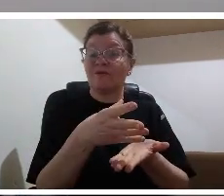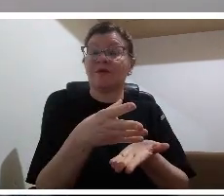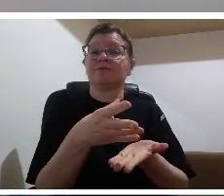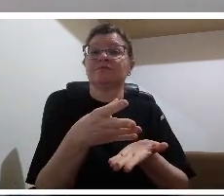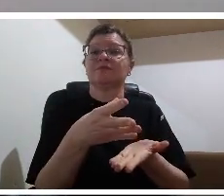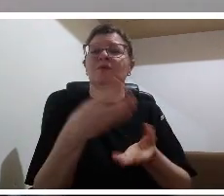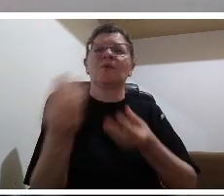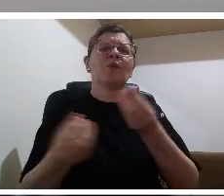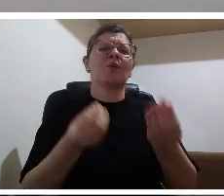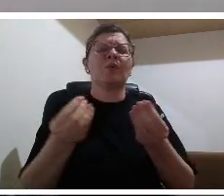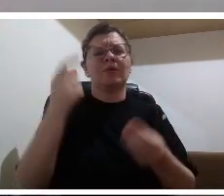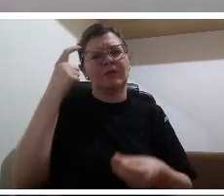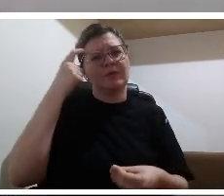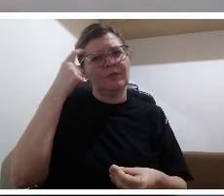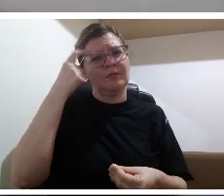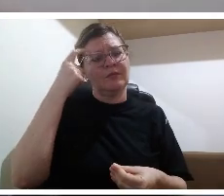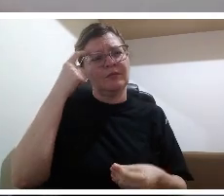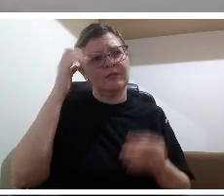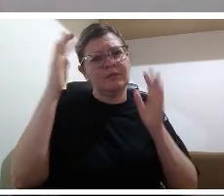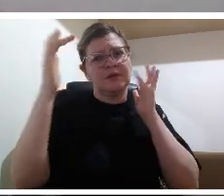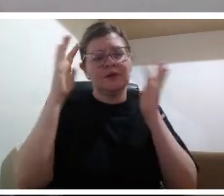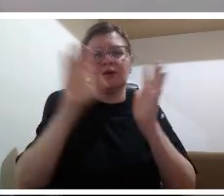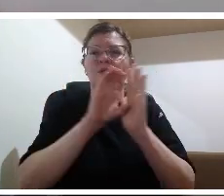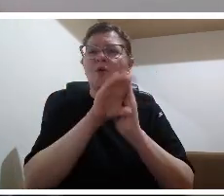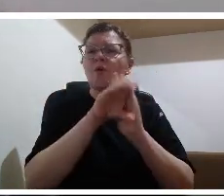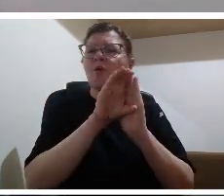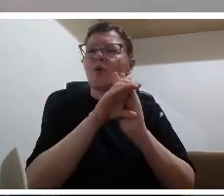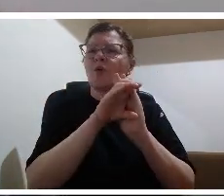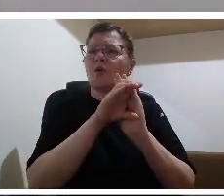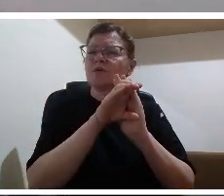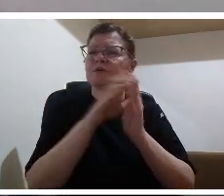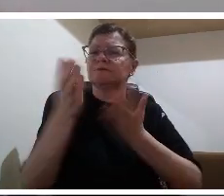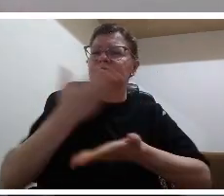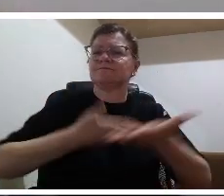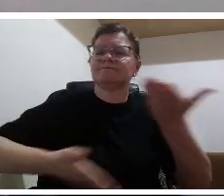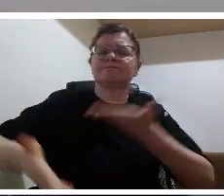de ensino aprendizagem dentro da pedagogia histórico-crítica